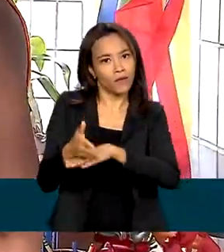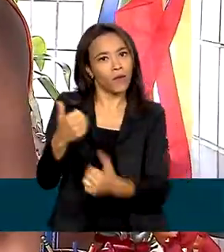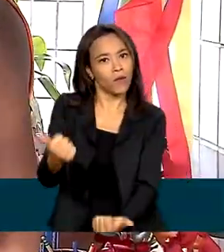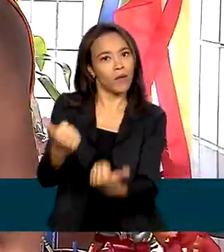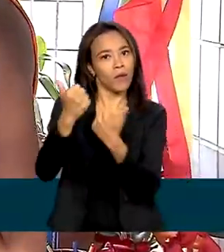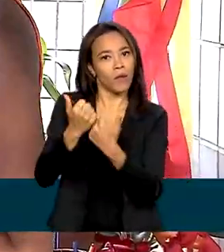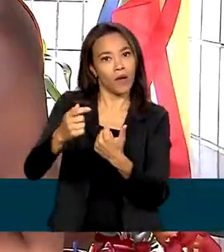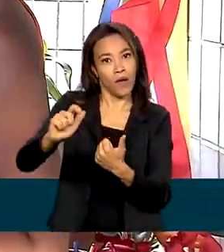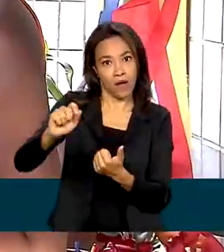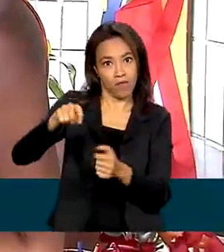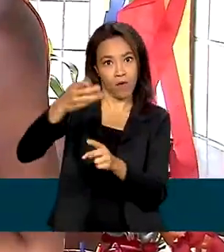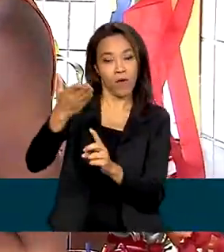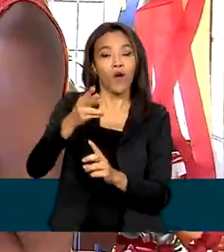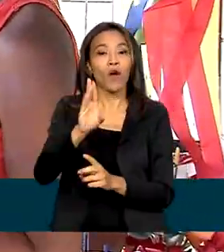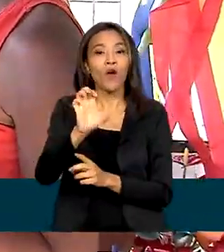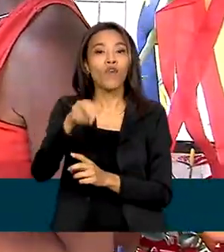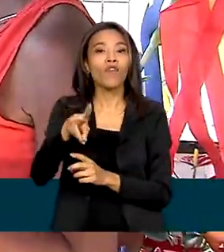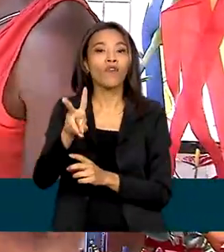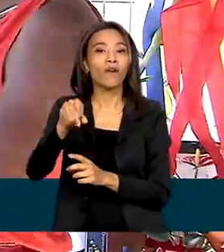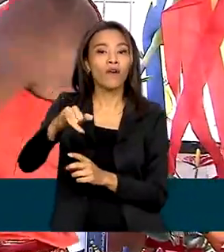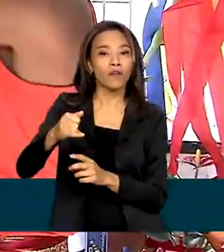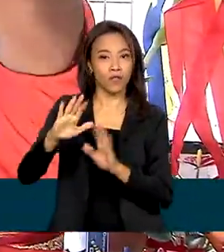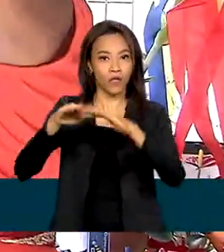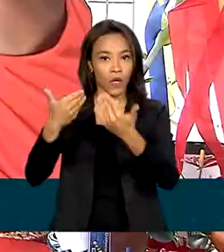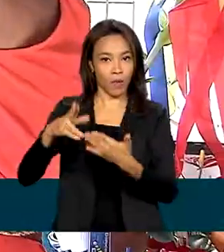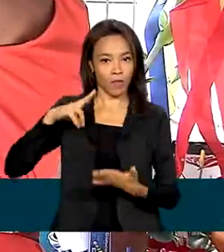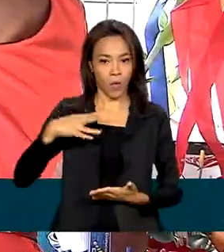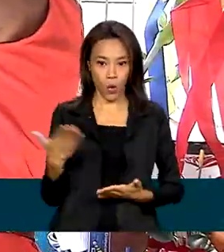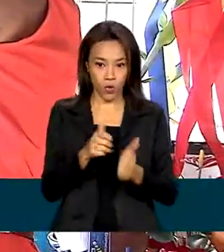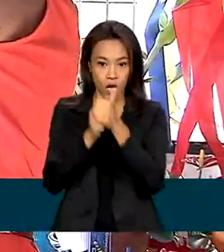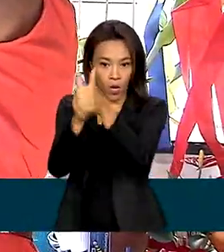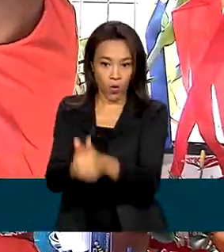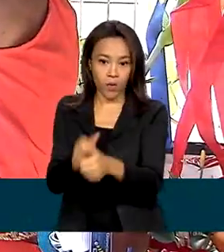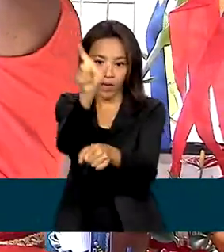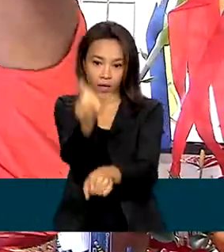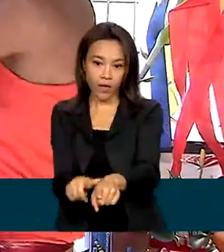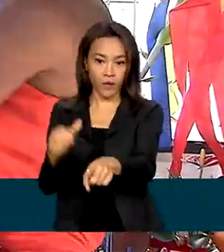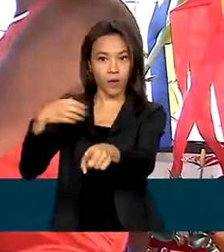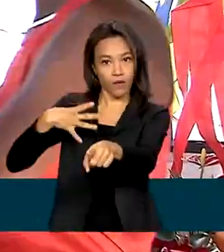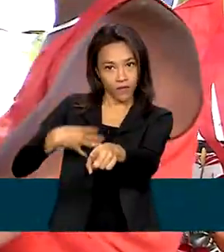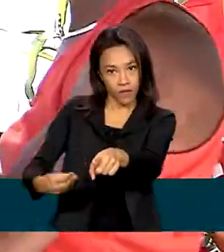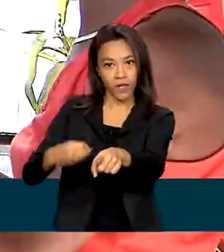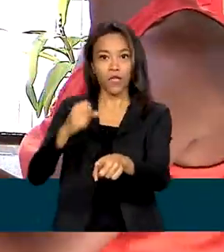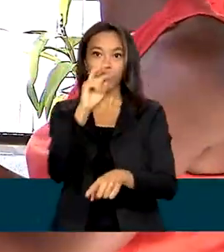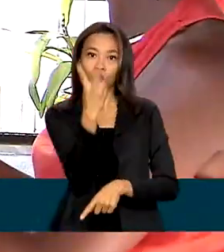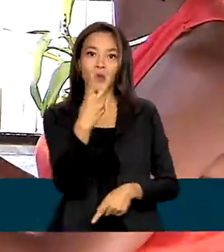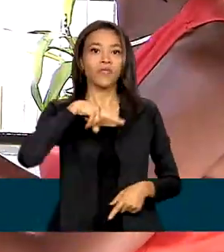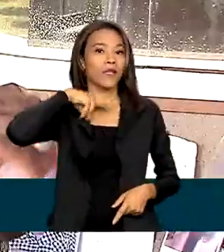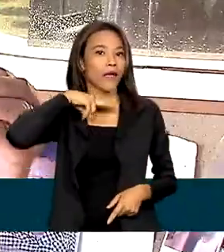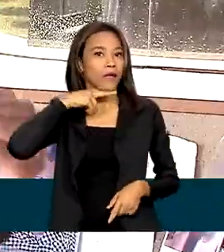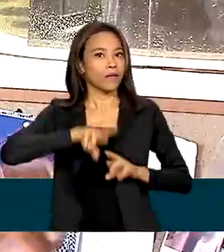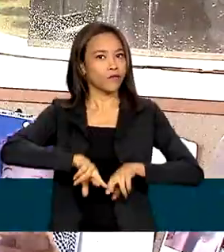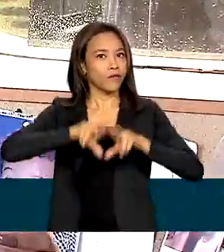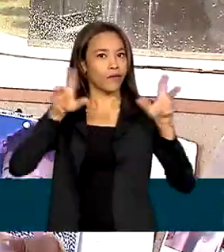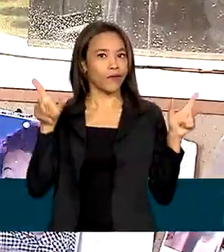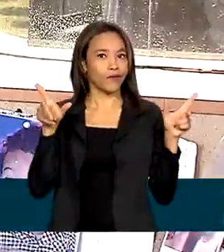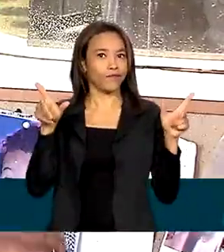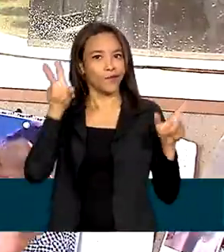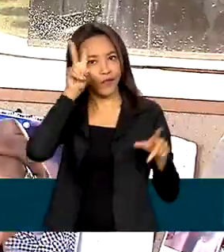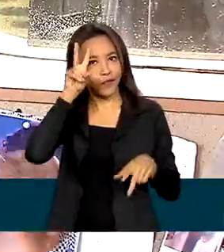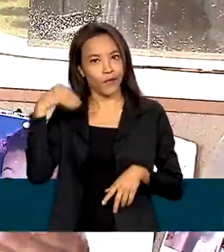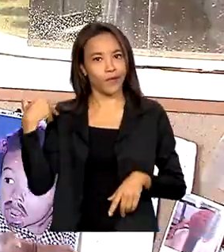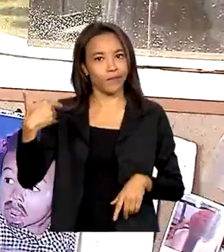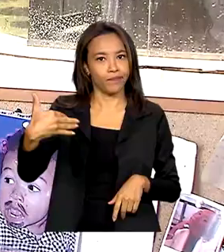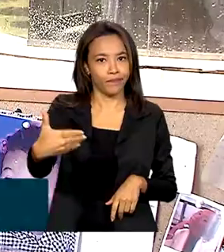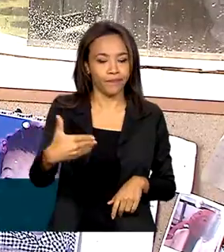Hoje, acompanhando a rotina da filha, Raíssa, e dos dois netos, a história é diferente. A dificuldade de